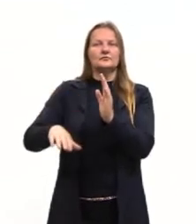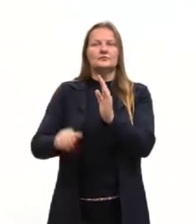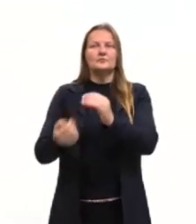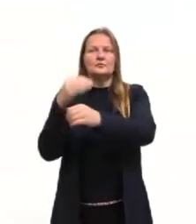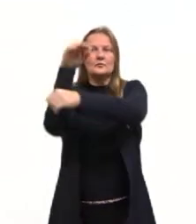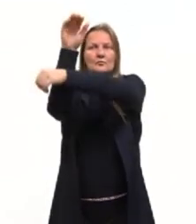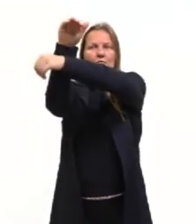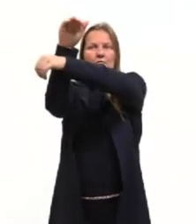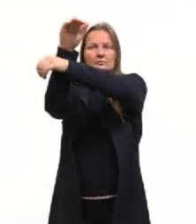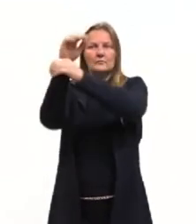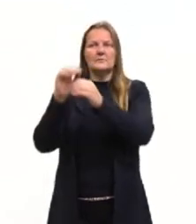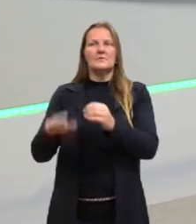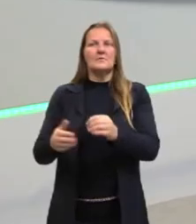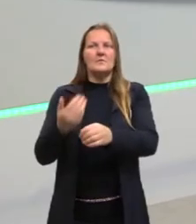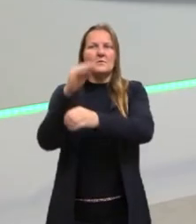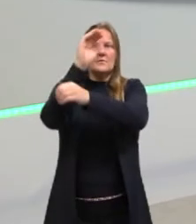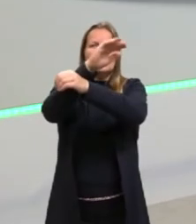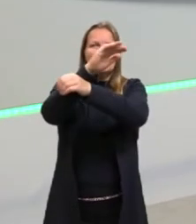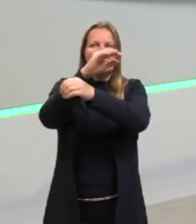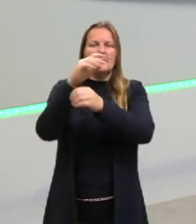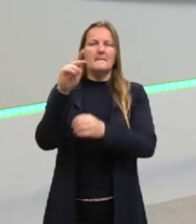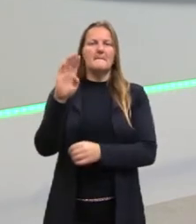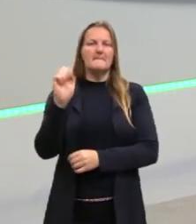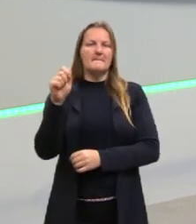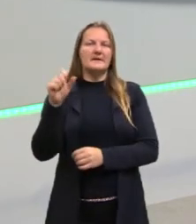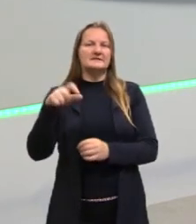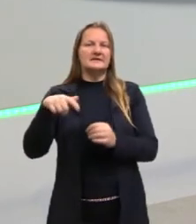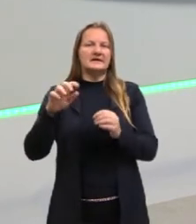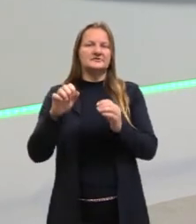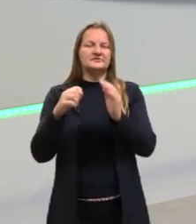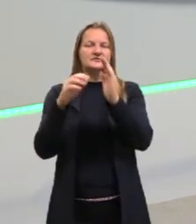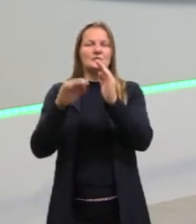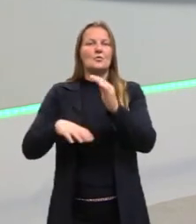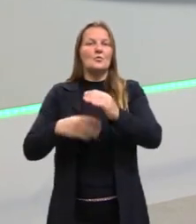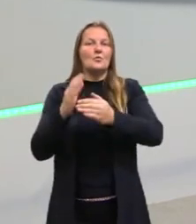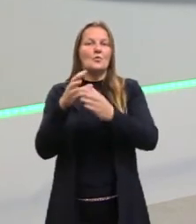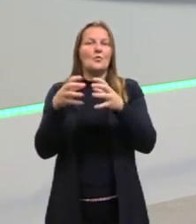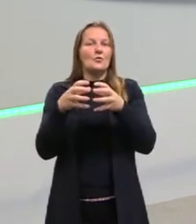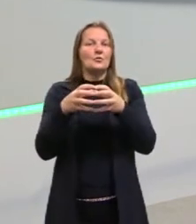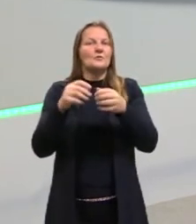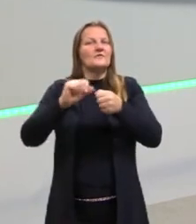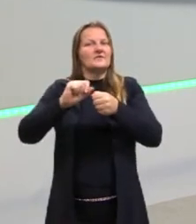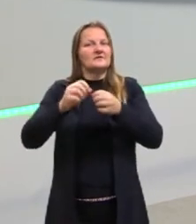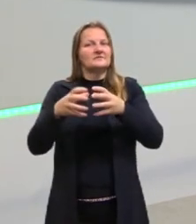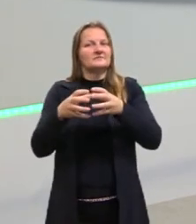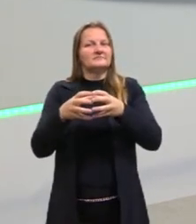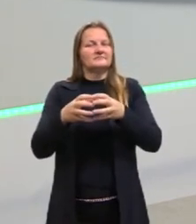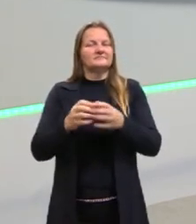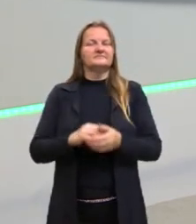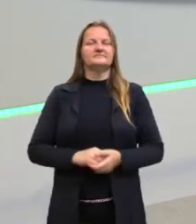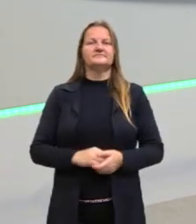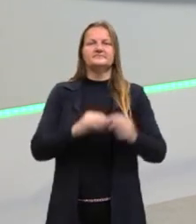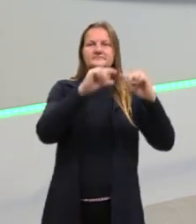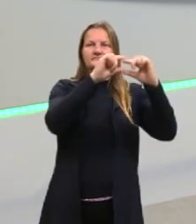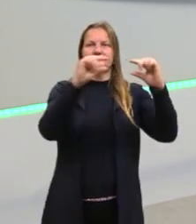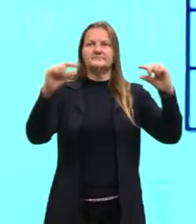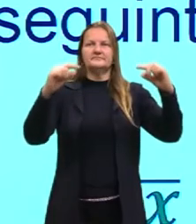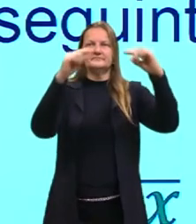linha vai ter a partida e, ao lado, o número de pontos que a gente obteve naquela partida, né.